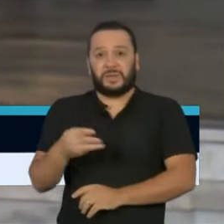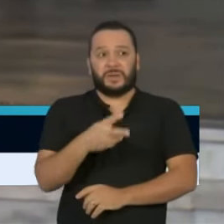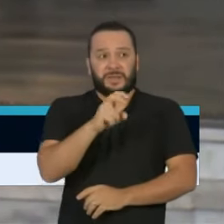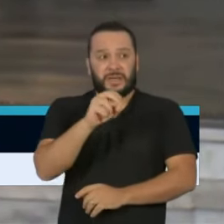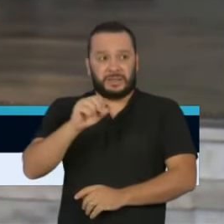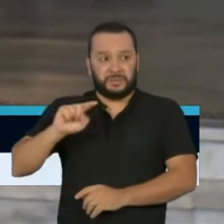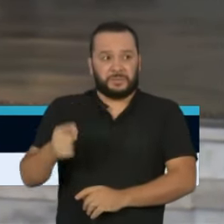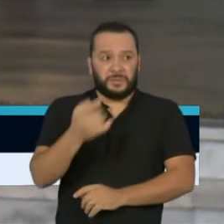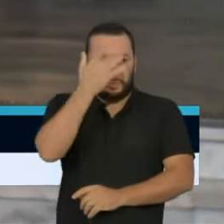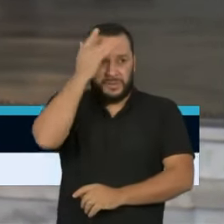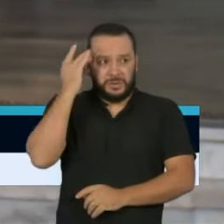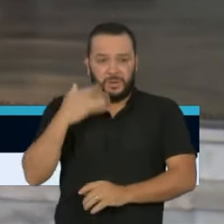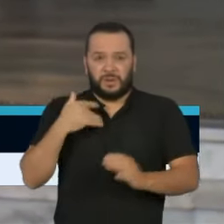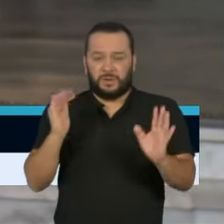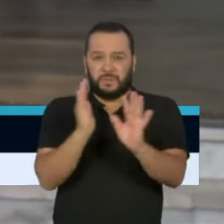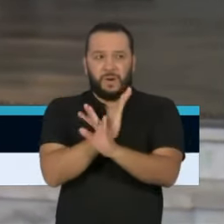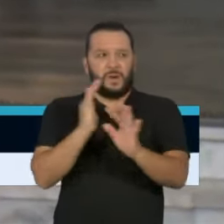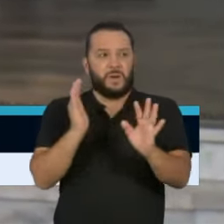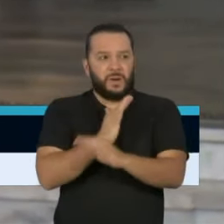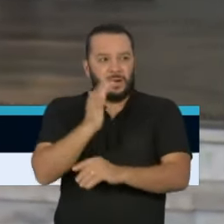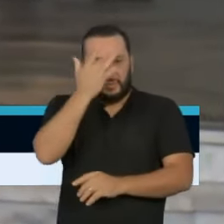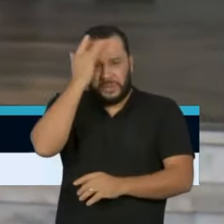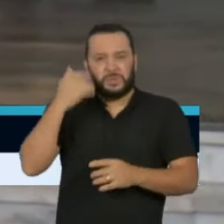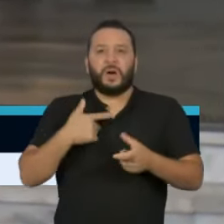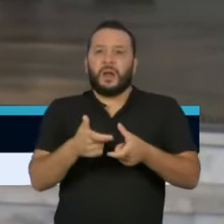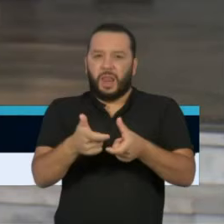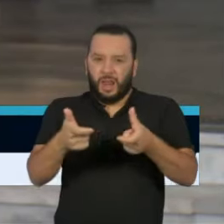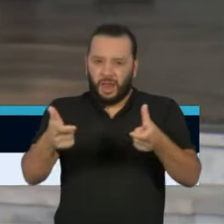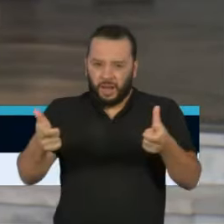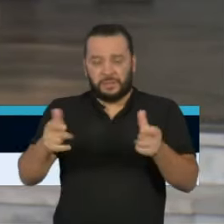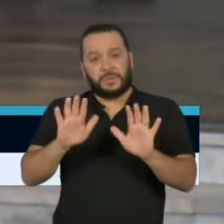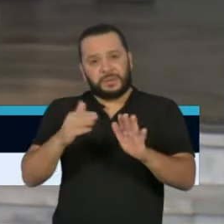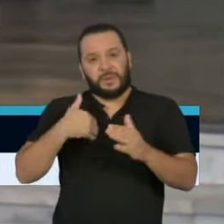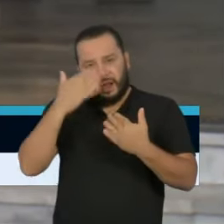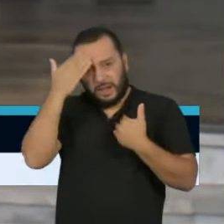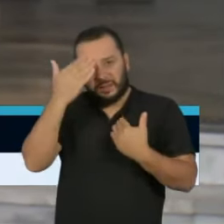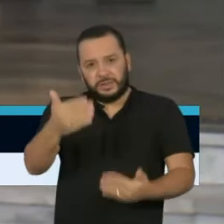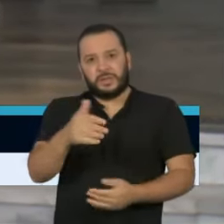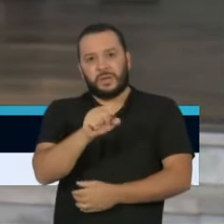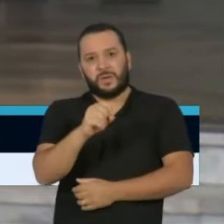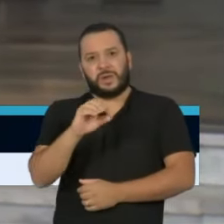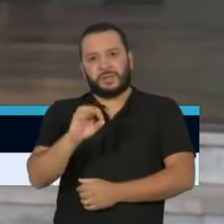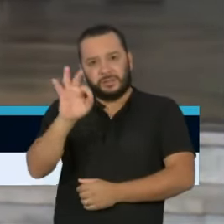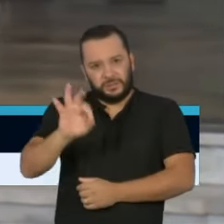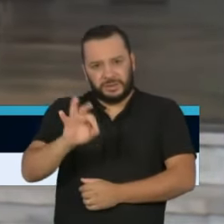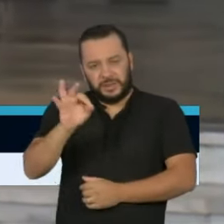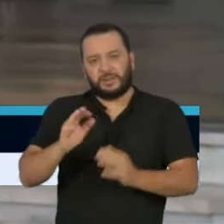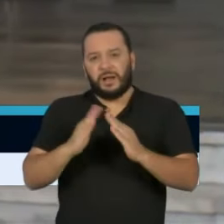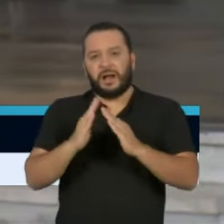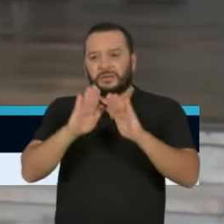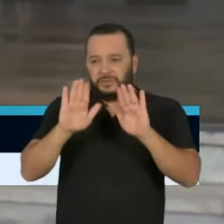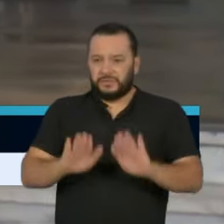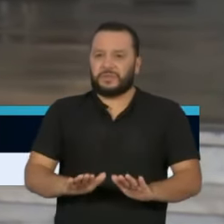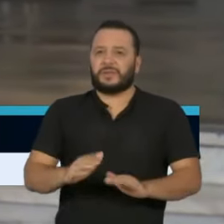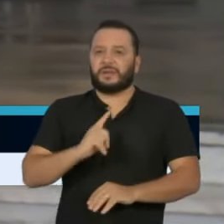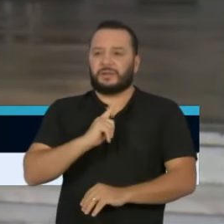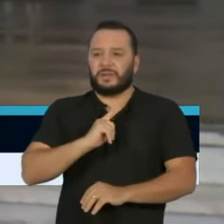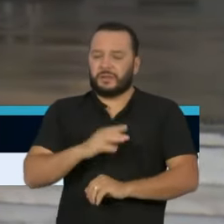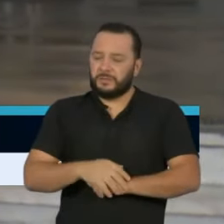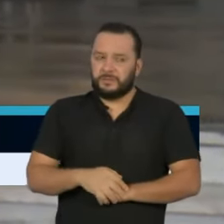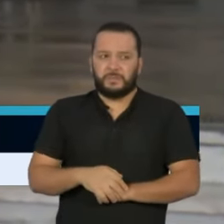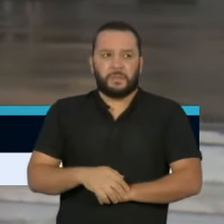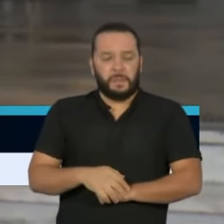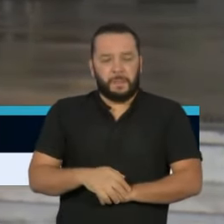o que é muita gente. Mas eu tenho que agradecer aos 80% que estão ficando em casa. Então, é preciso reconhecer, apesar de a gente ter